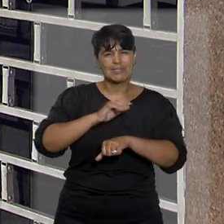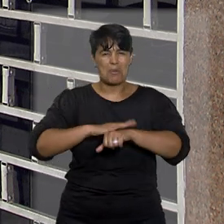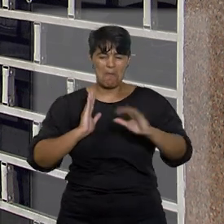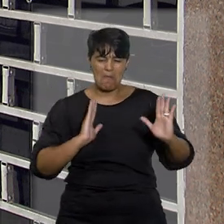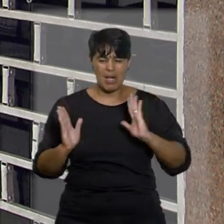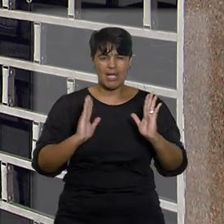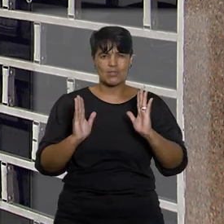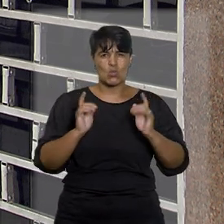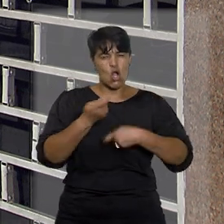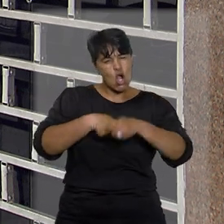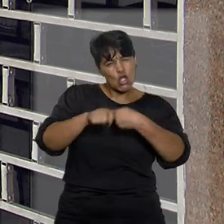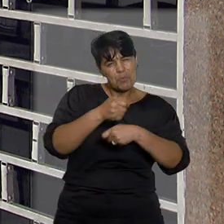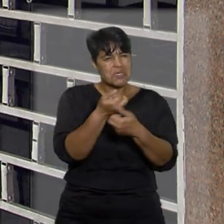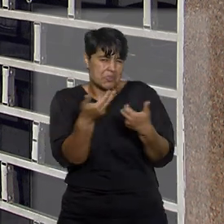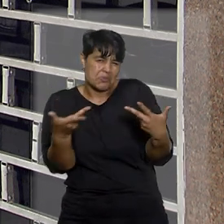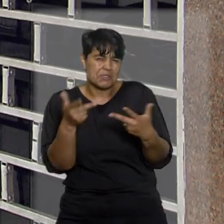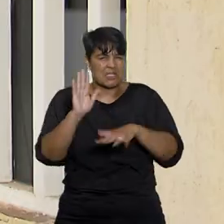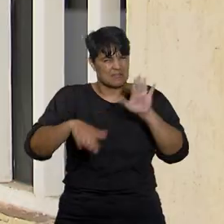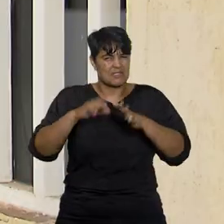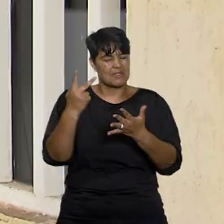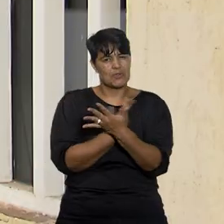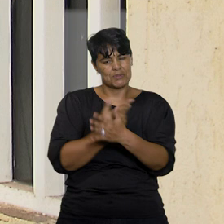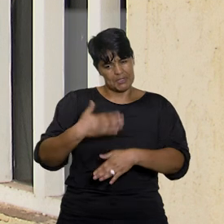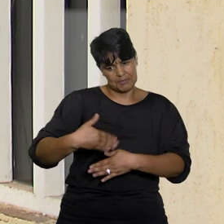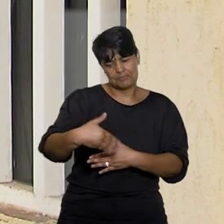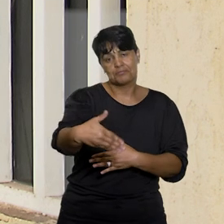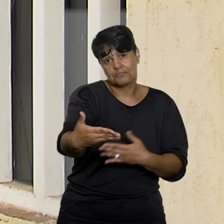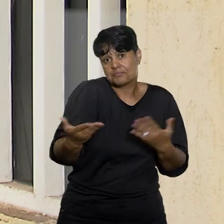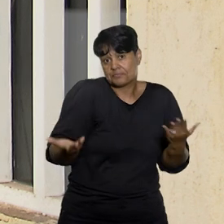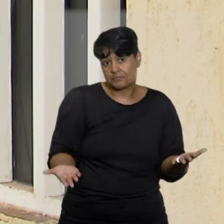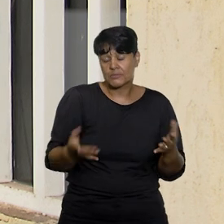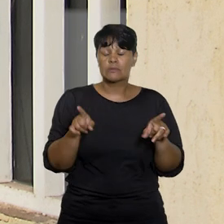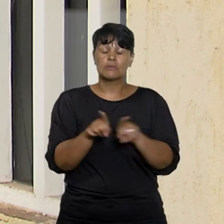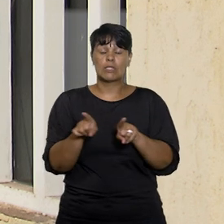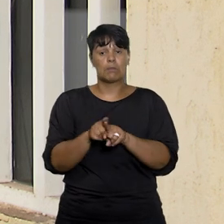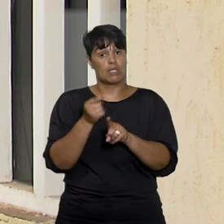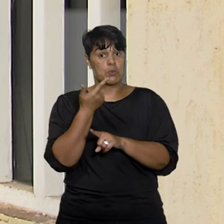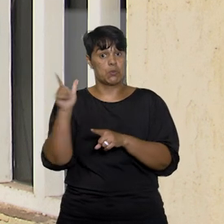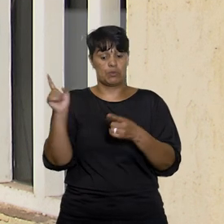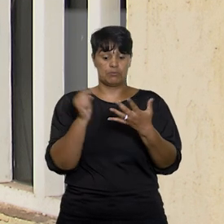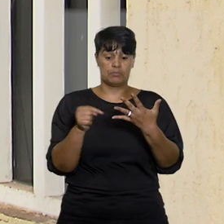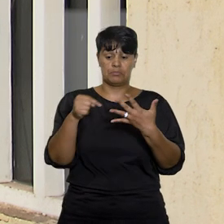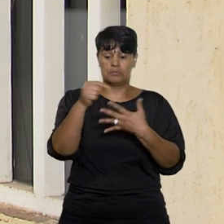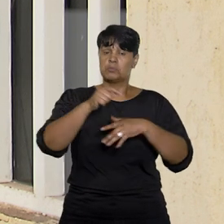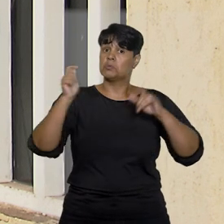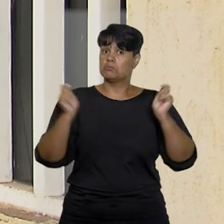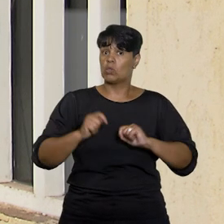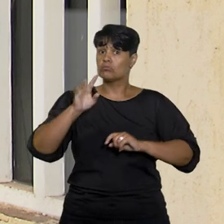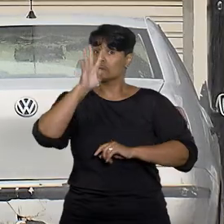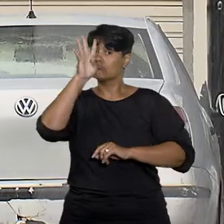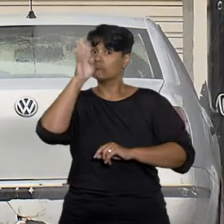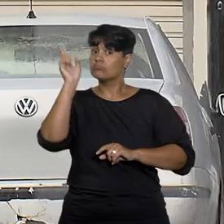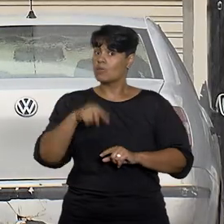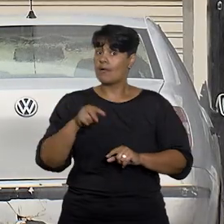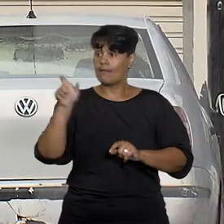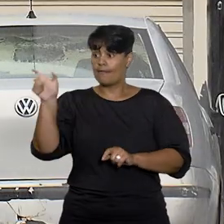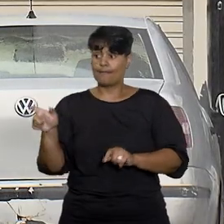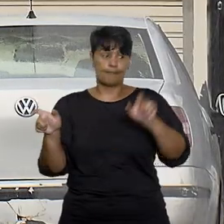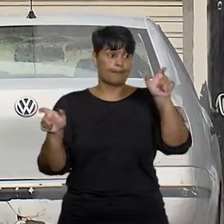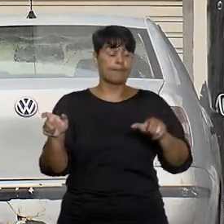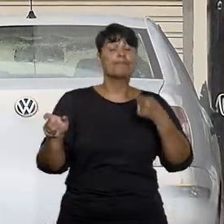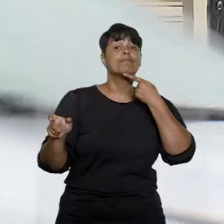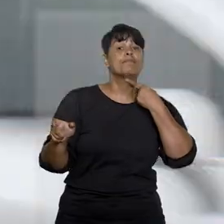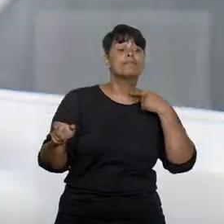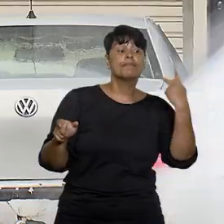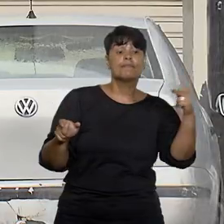conjuntura econômica passíveis de ocorrer em longo período, além de outros fatores que possam ter influência na decisão das partes